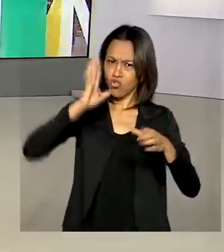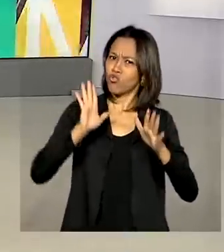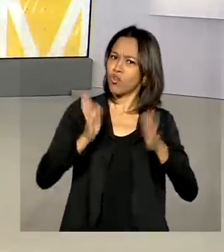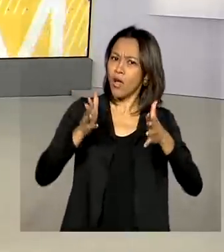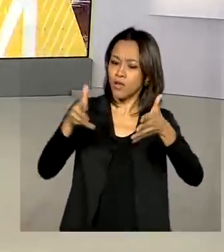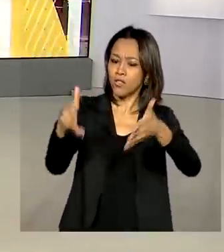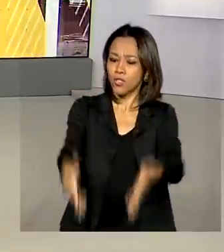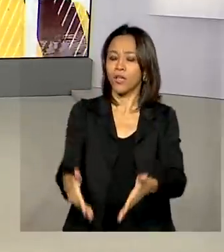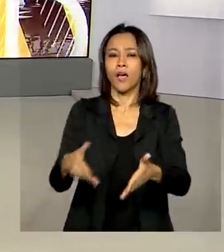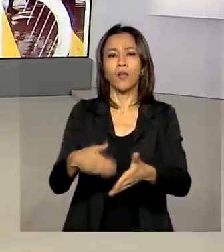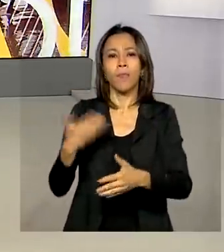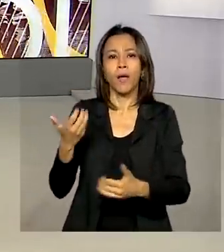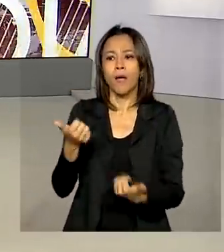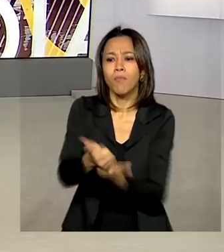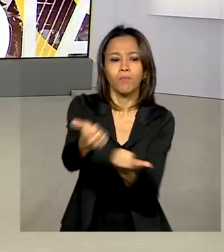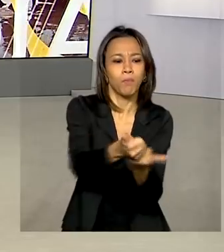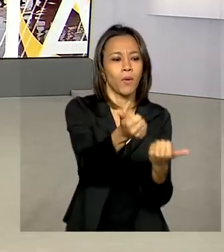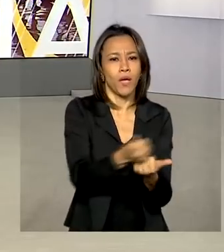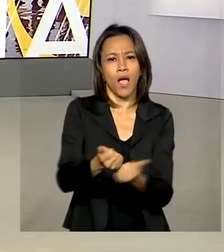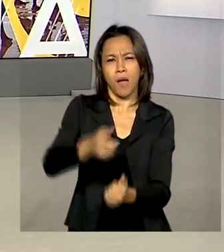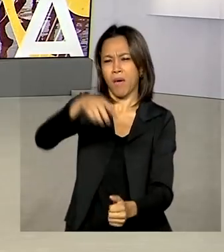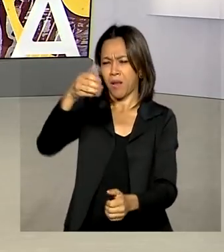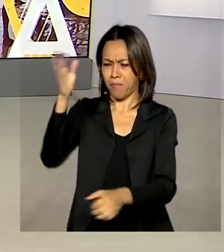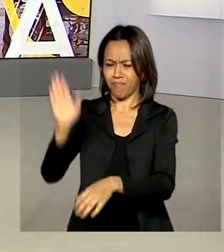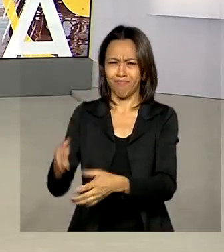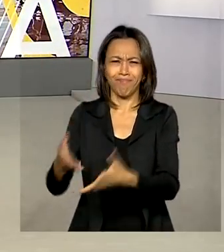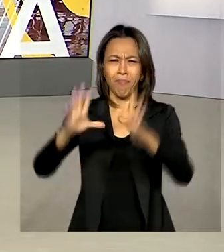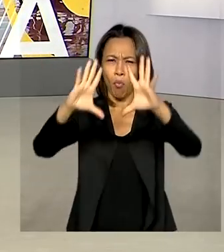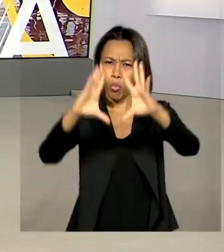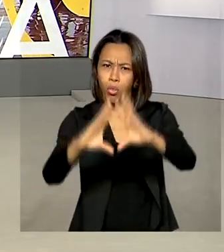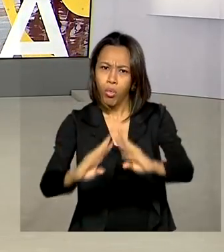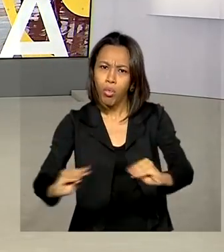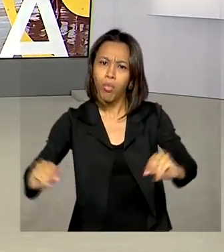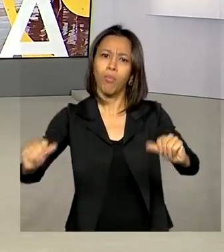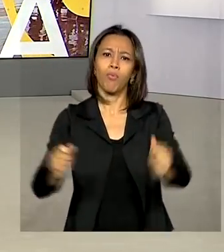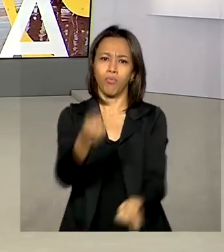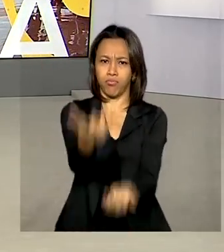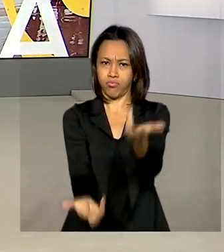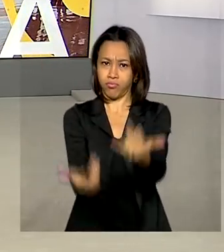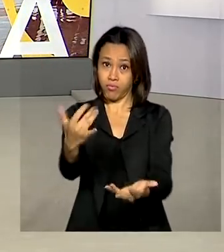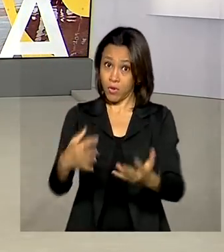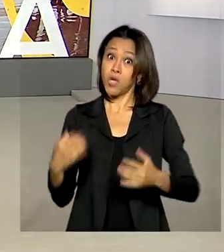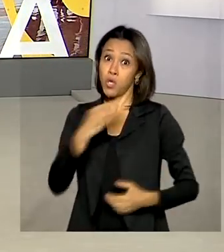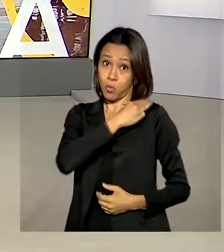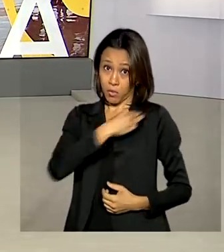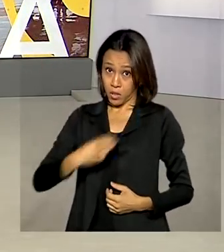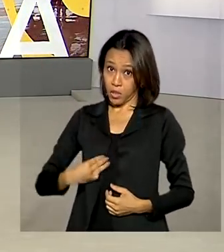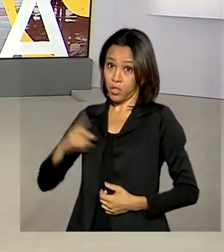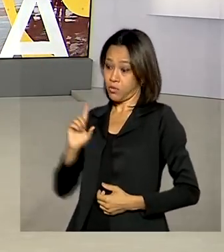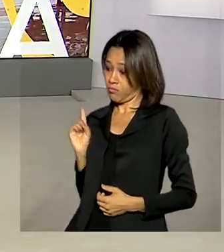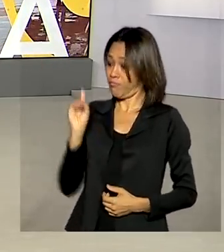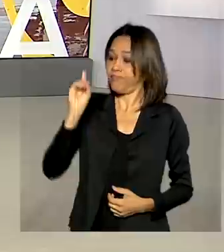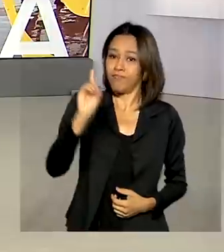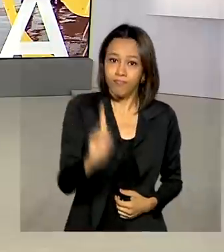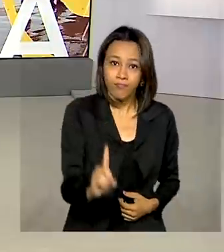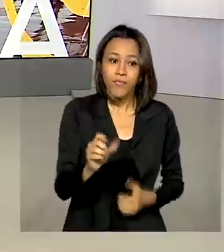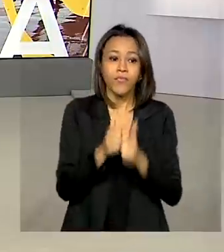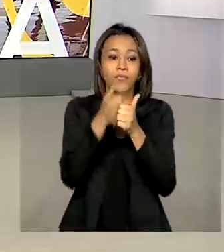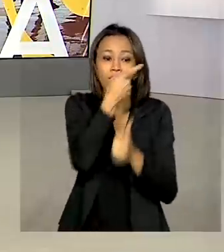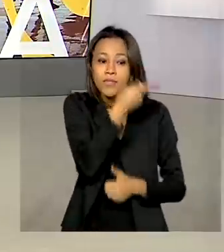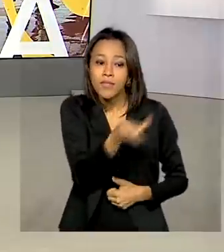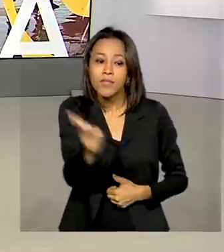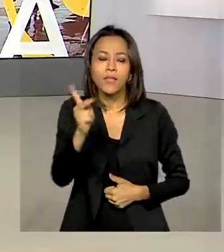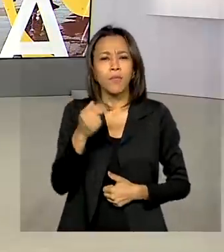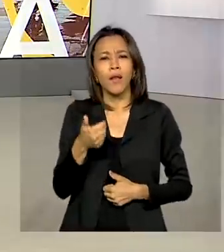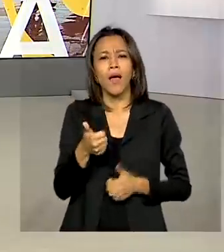ajudar a combater os incêndios. E o ministro do Meio Ambiente, Ricardo Salles, visita hoje Mato Grosso para acompanhar de perto os